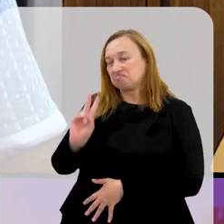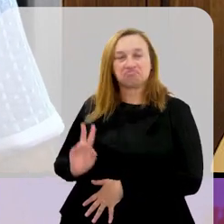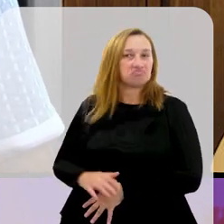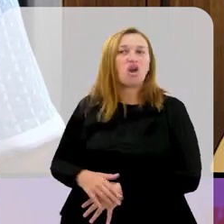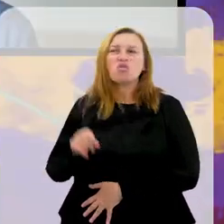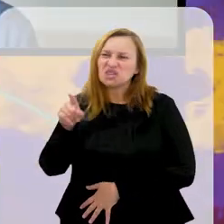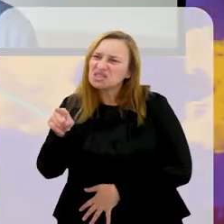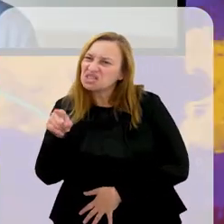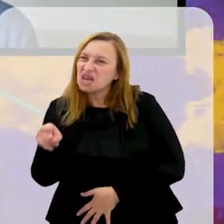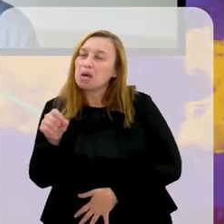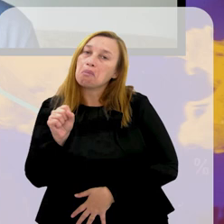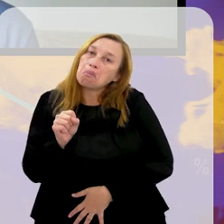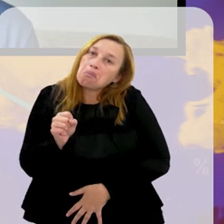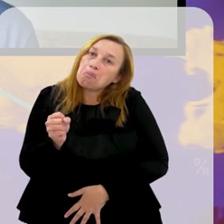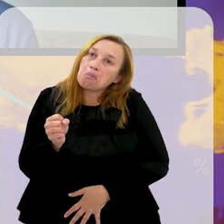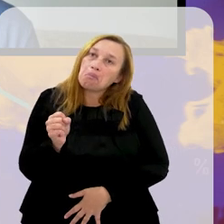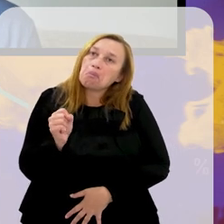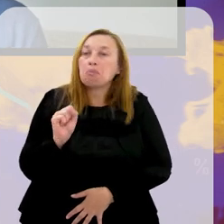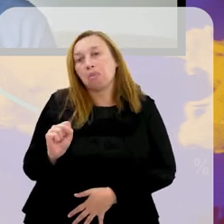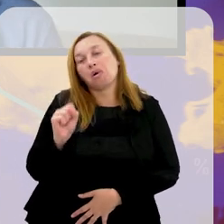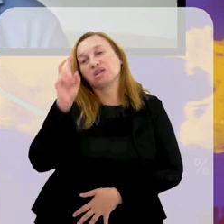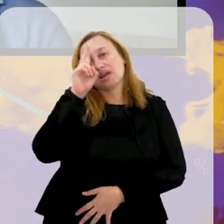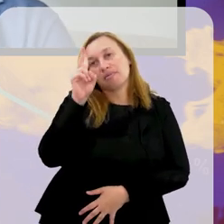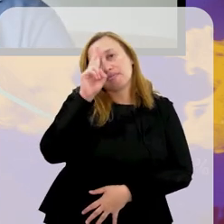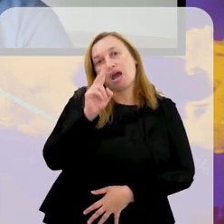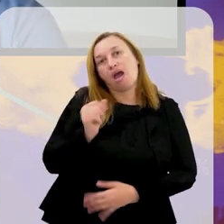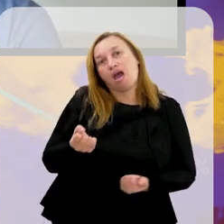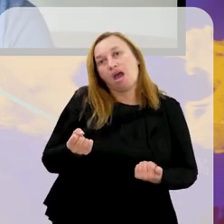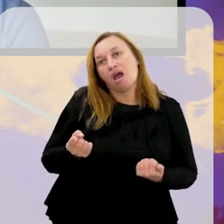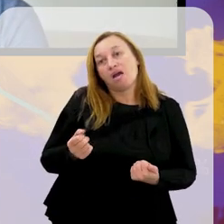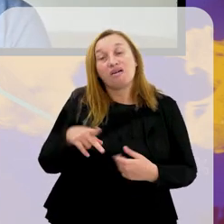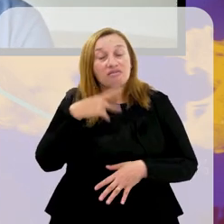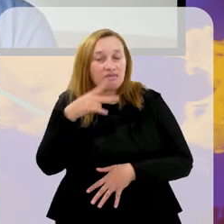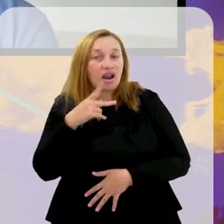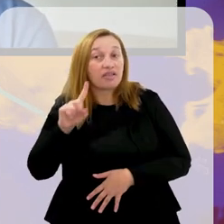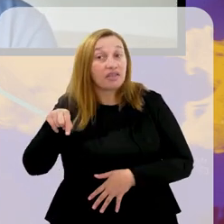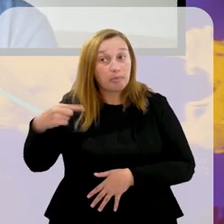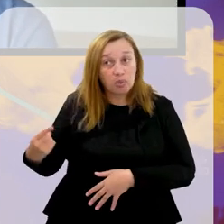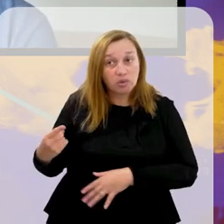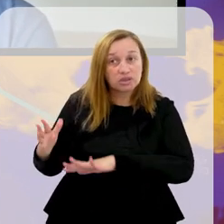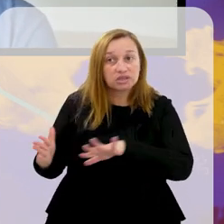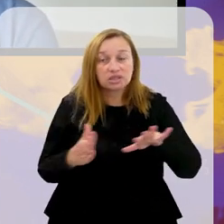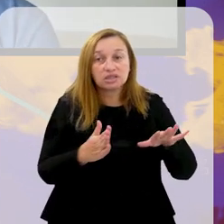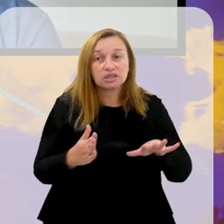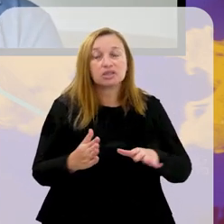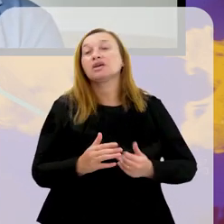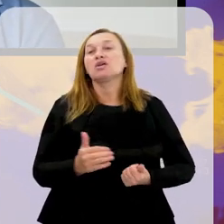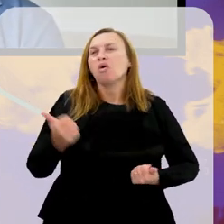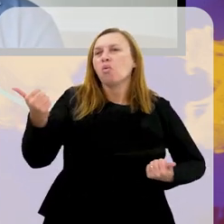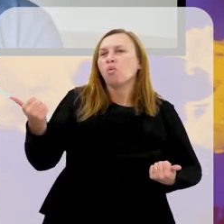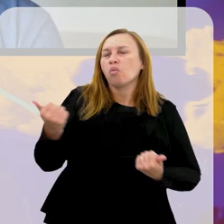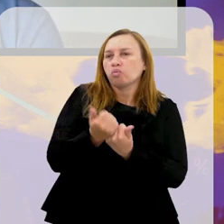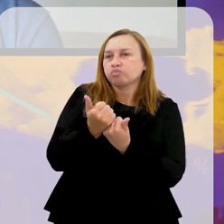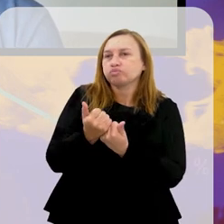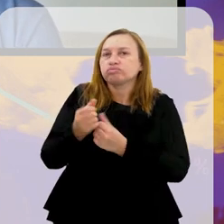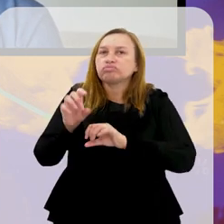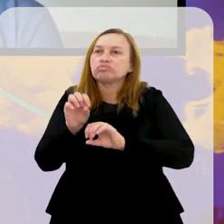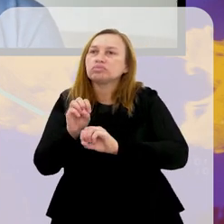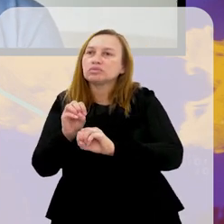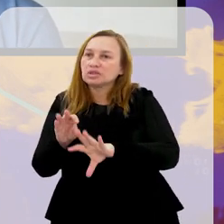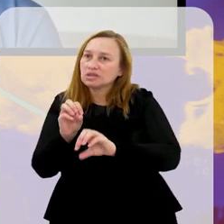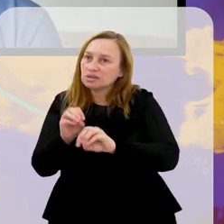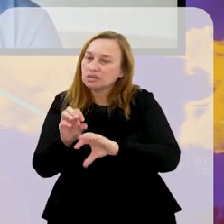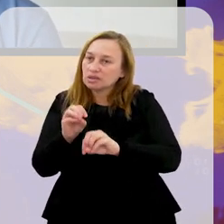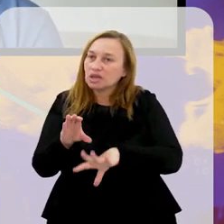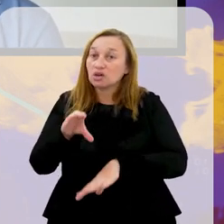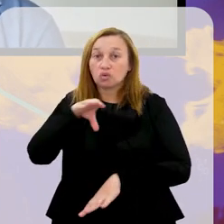Eu não me lembro. Talvez você se lembre e a gente pode até, a gente vai falar sobre isso. O assistente